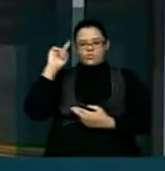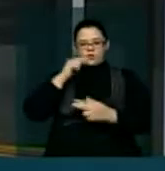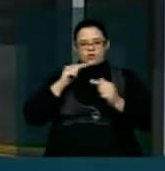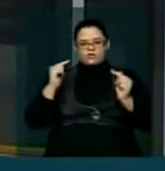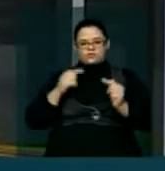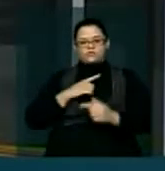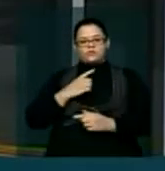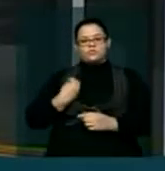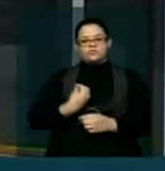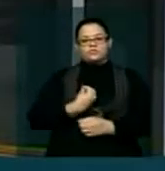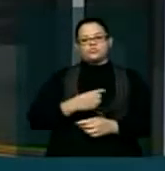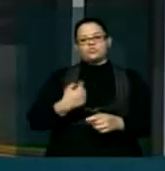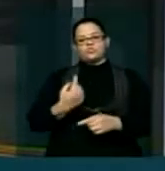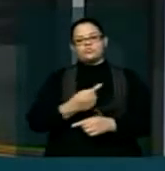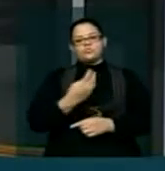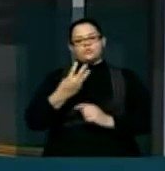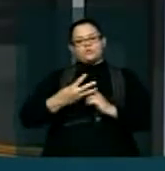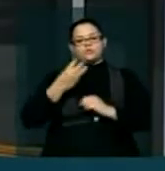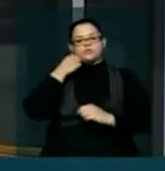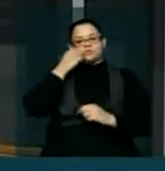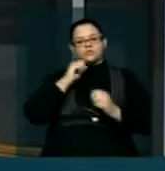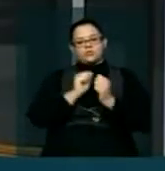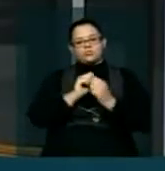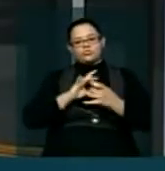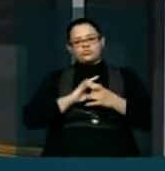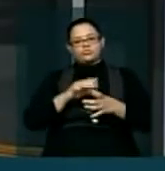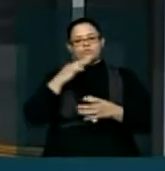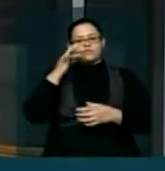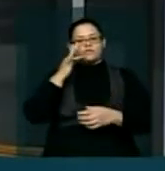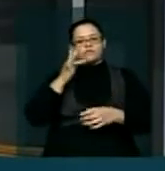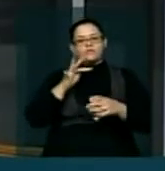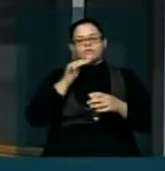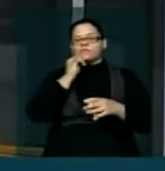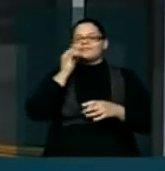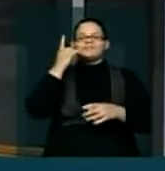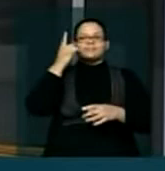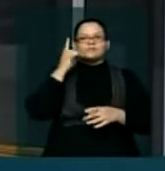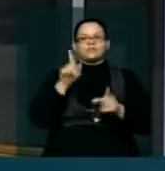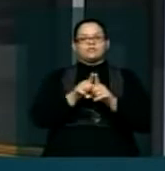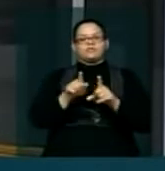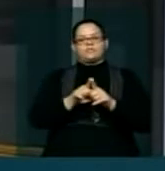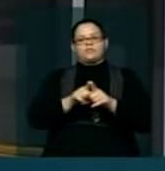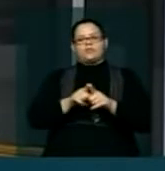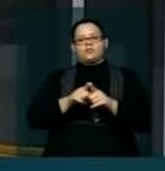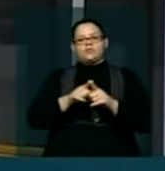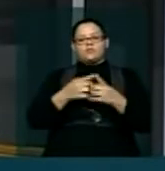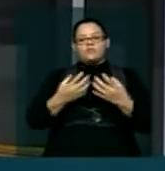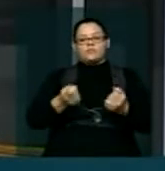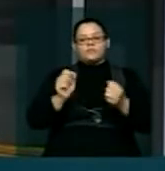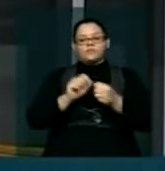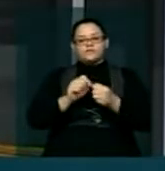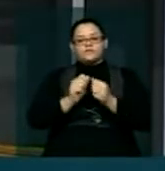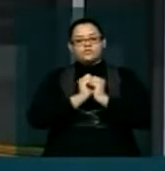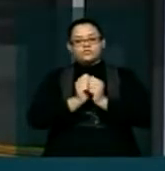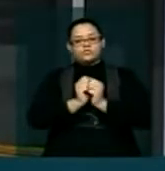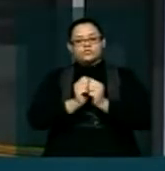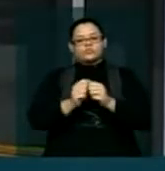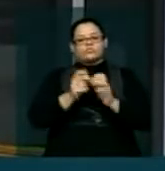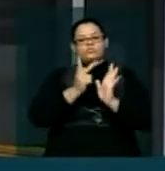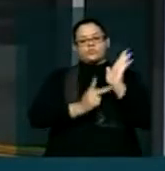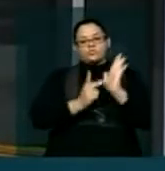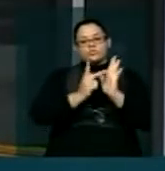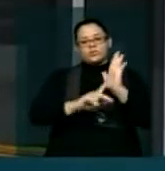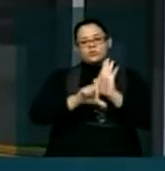federais, os nossos três senadores, decidiram apresentar um projeto de lei que permita, em anos por